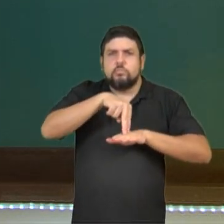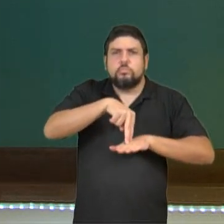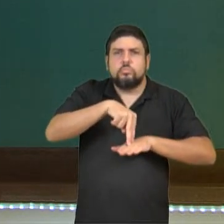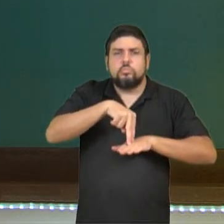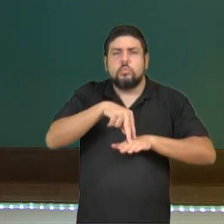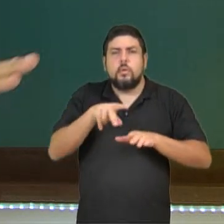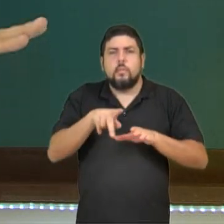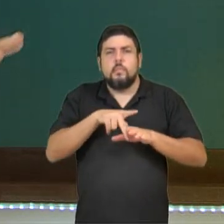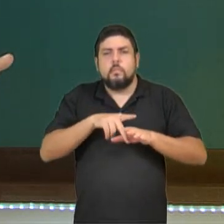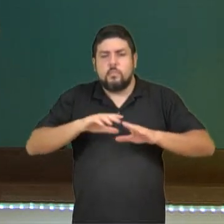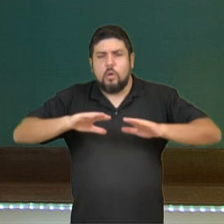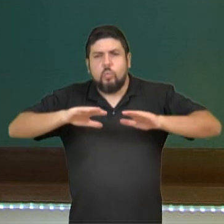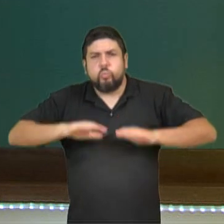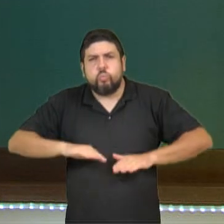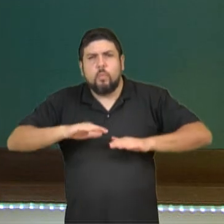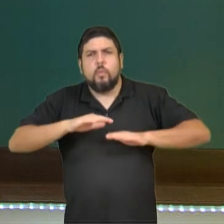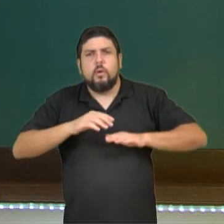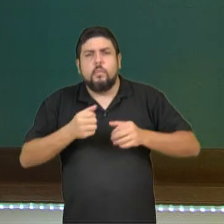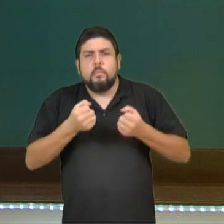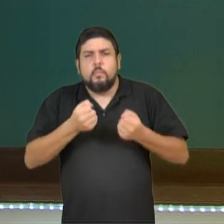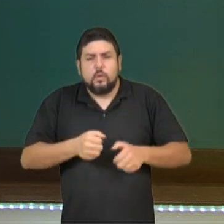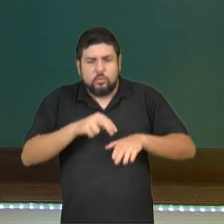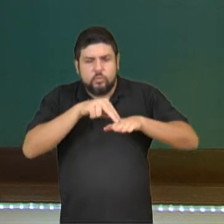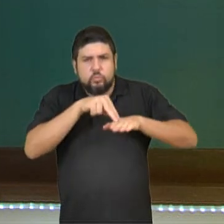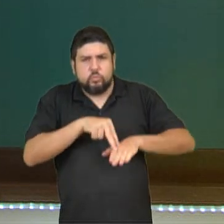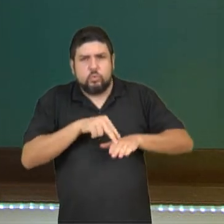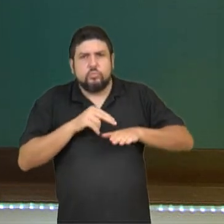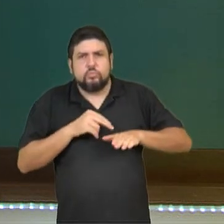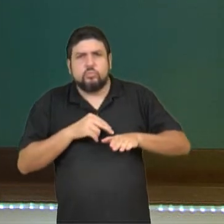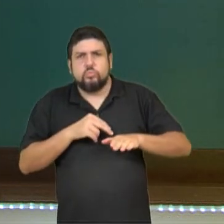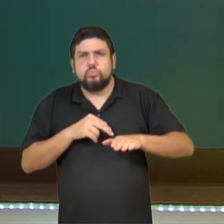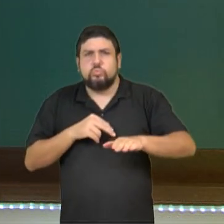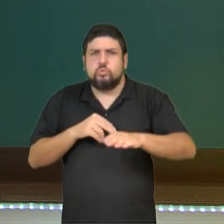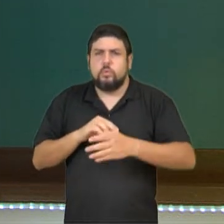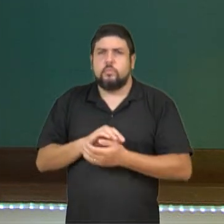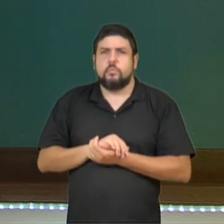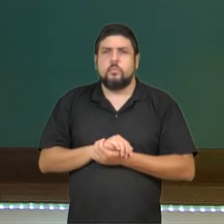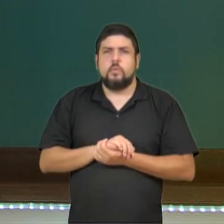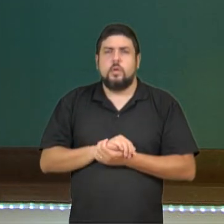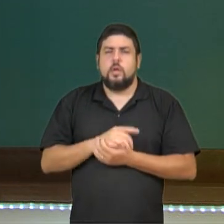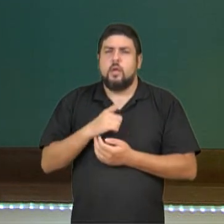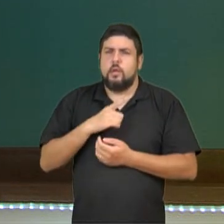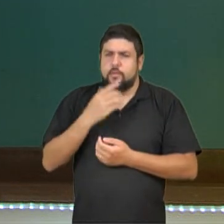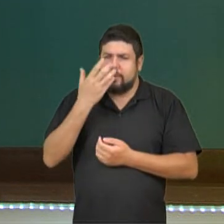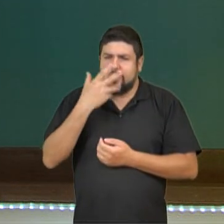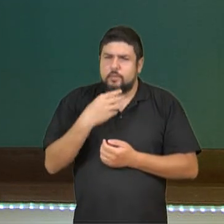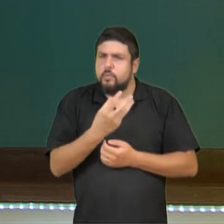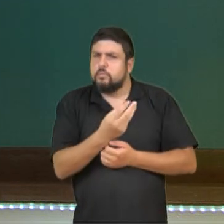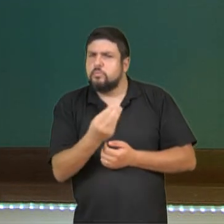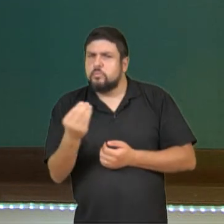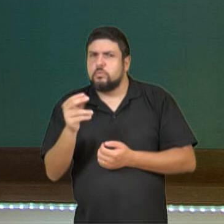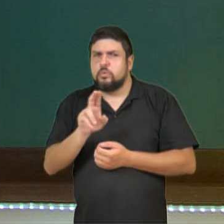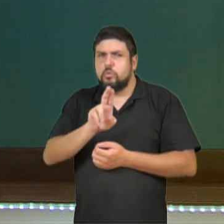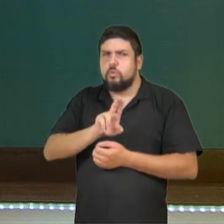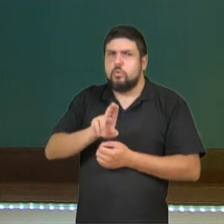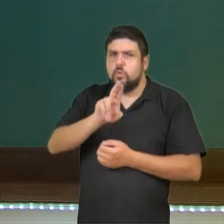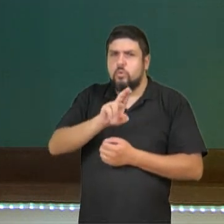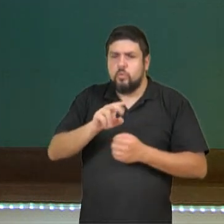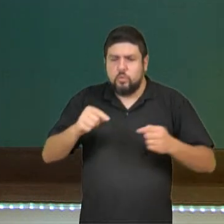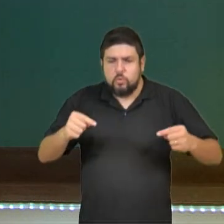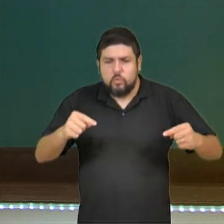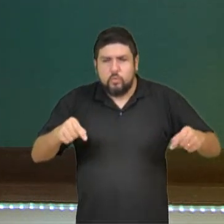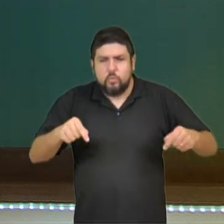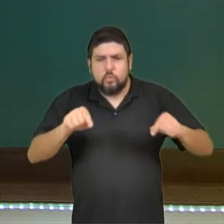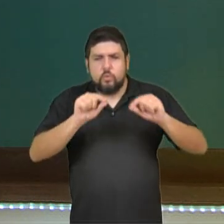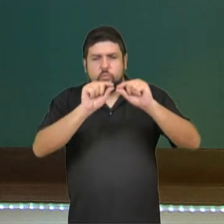pressão do seu pé, ele se movimenta. Esse outro aqui é bem mais conhecido. Muitas crianças andam nesse aqui. Esse off-road aqui é para